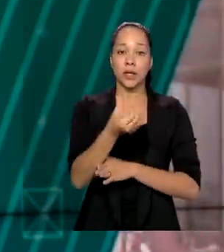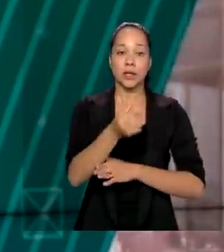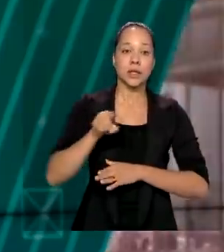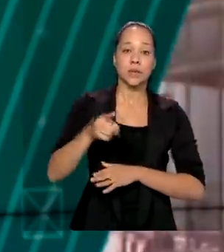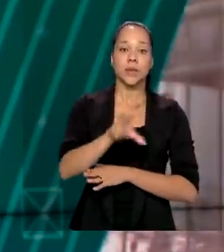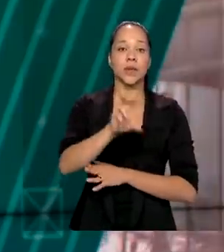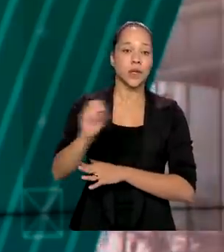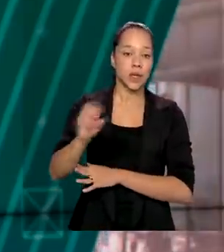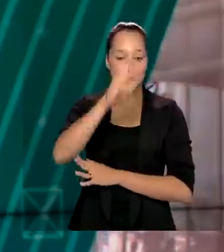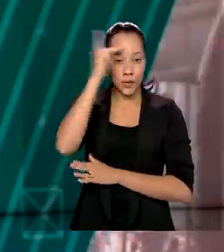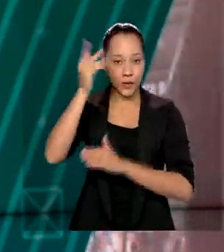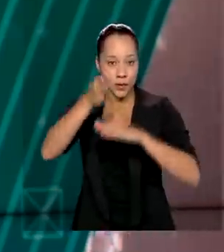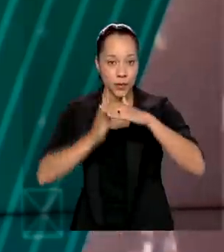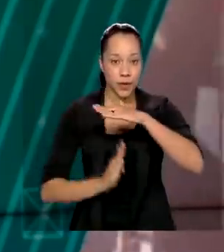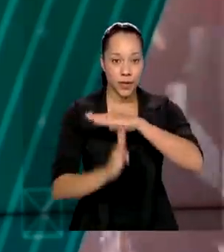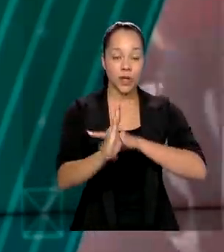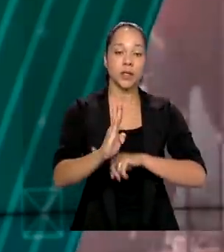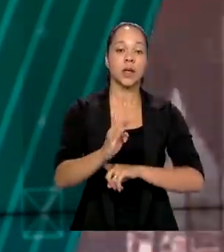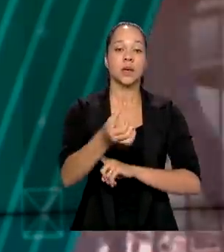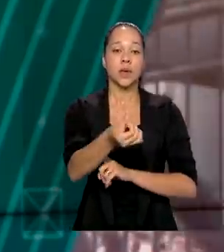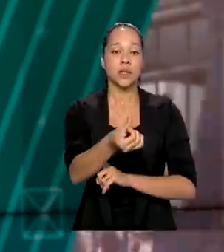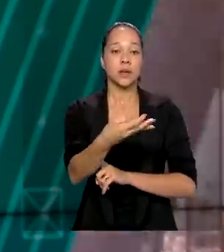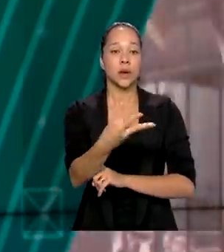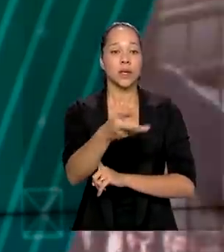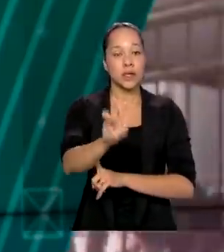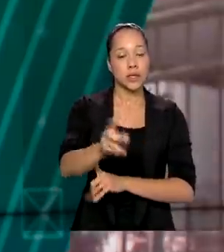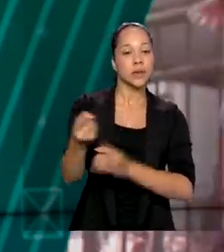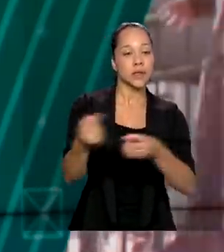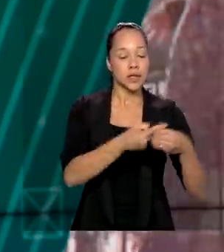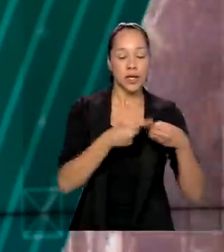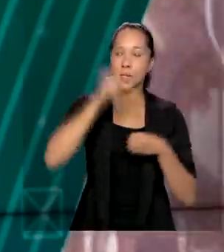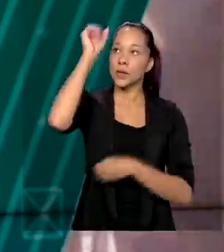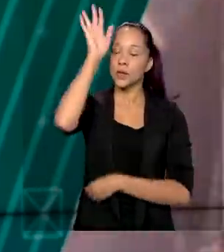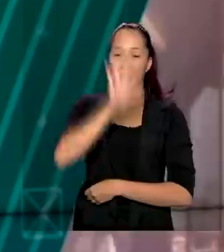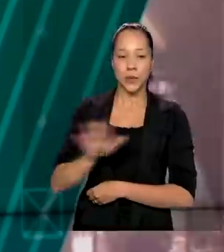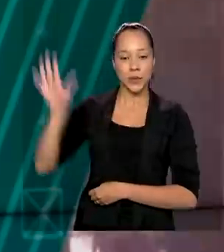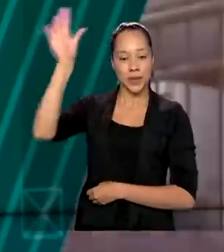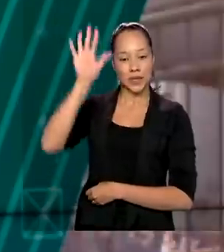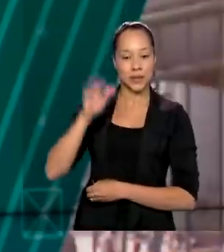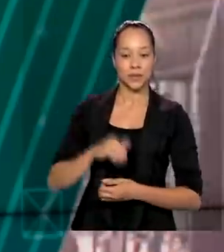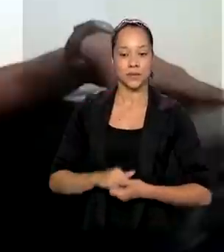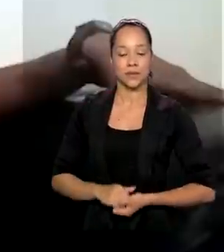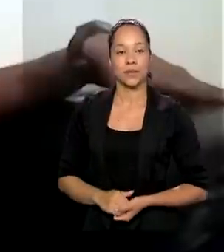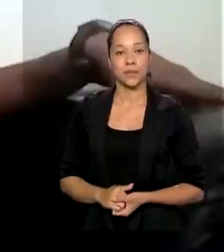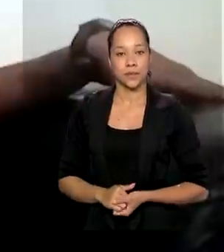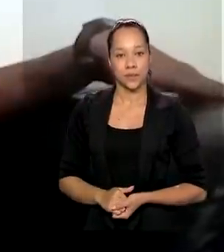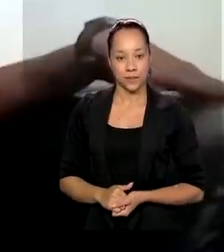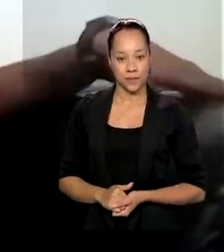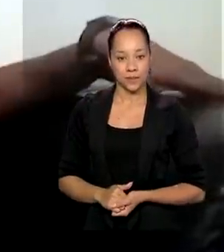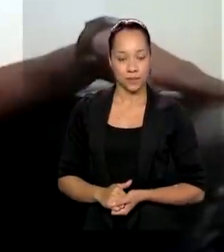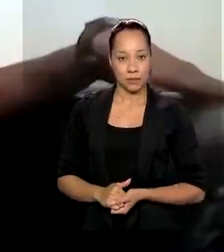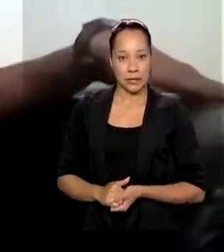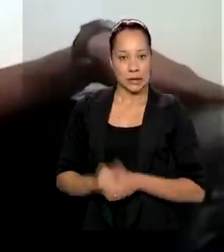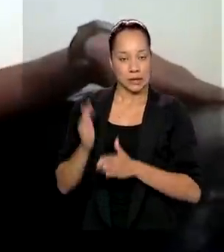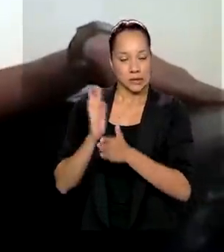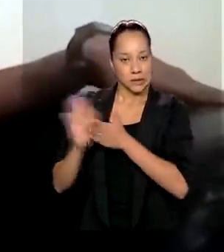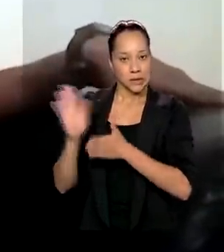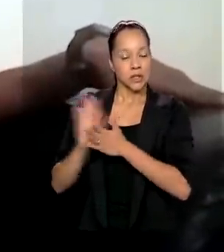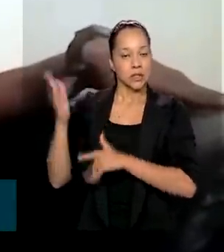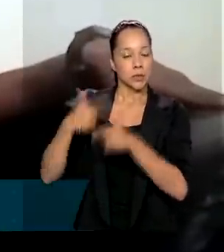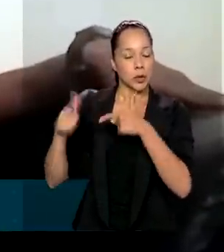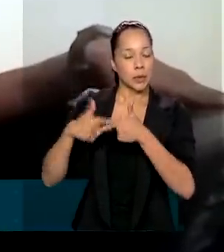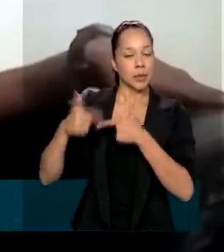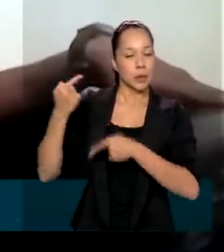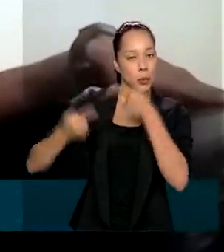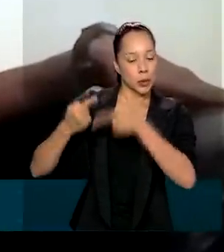mil e 500 imigrantes para 645 cidades em todo o país. Fugindo da crise política